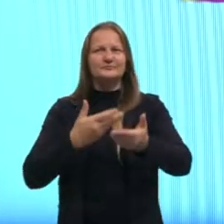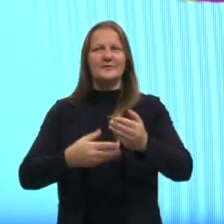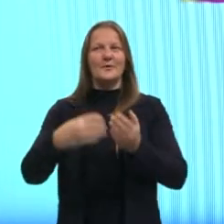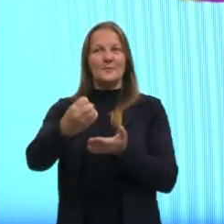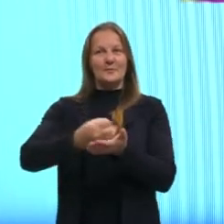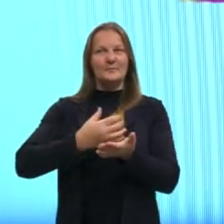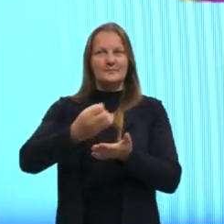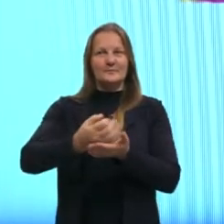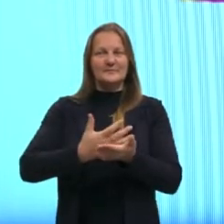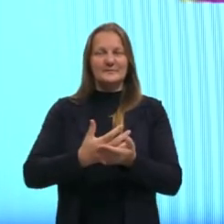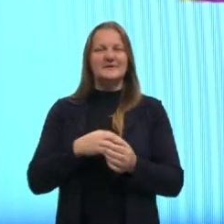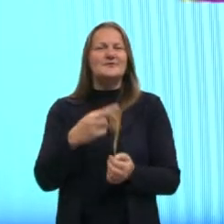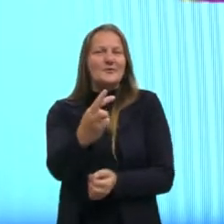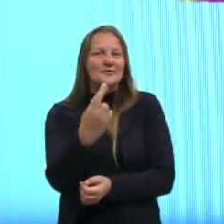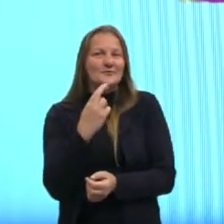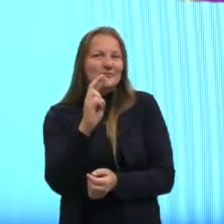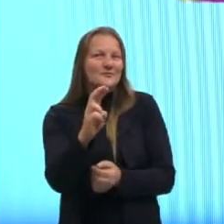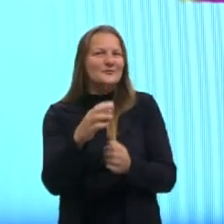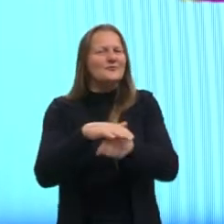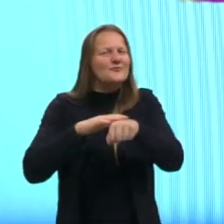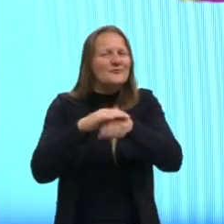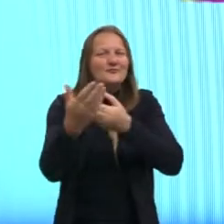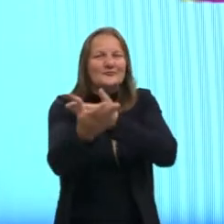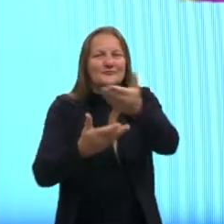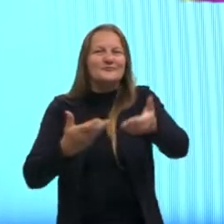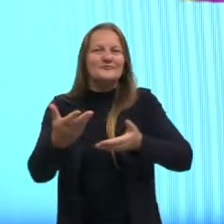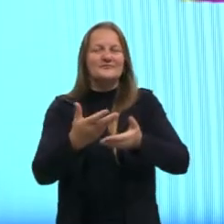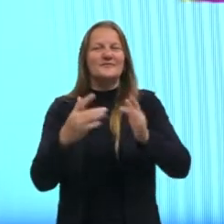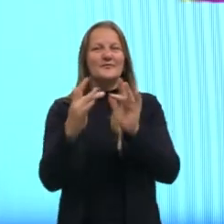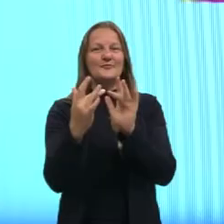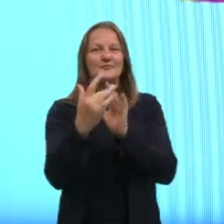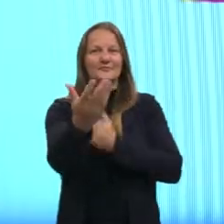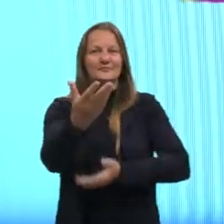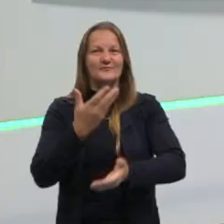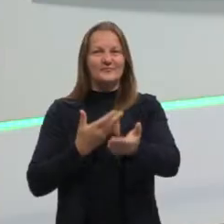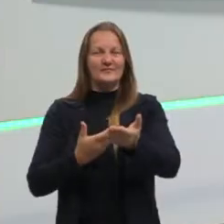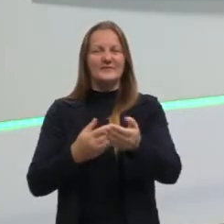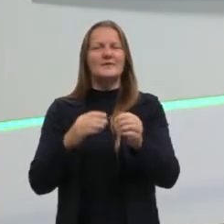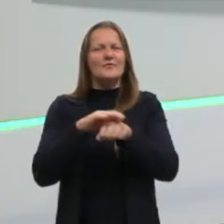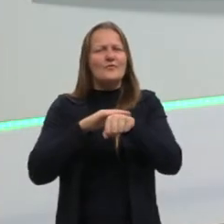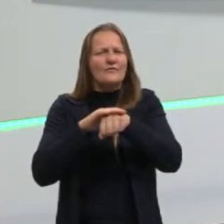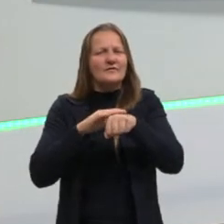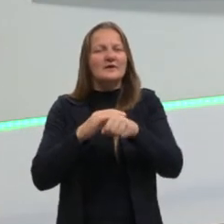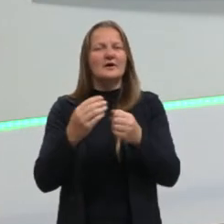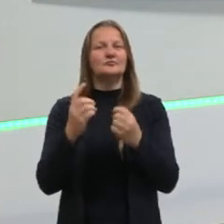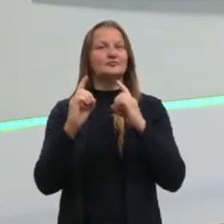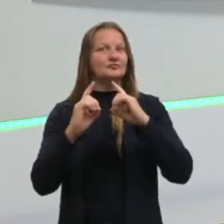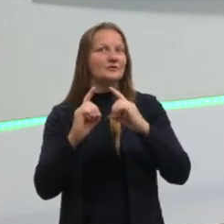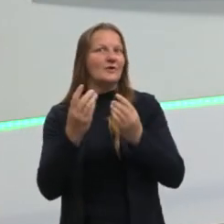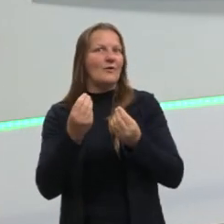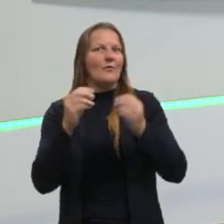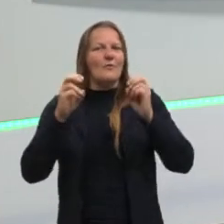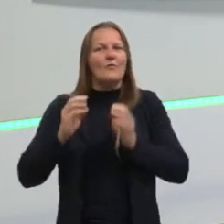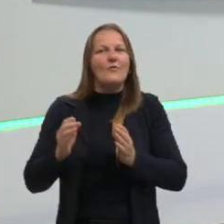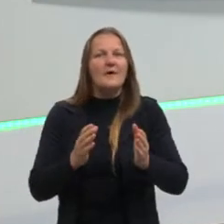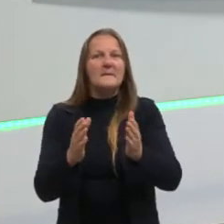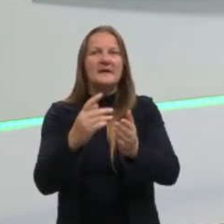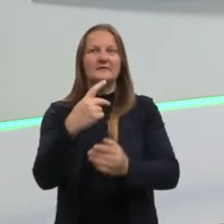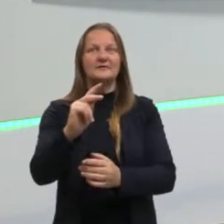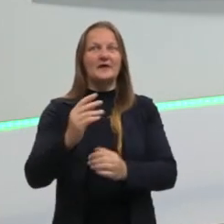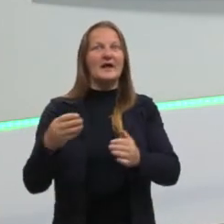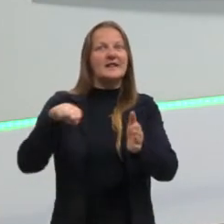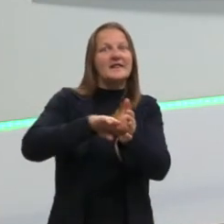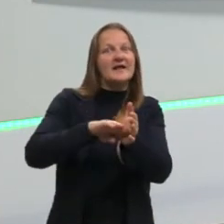mensagem, eu respondo todo mundo. A ideia é a gente poder conversar um pouquinho e dialogar sobre essa caminhada de vocês